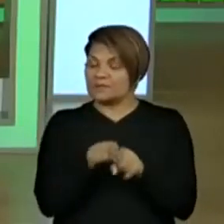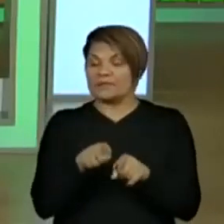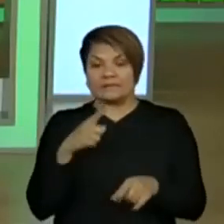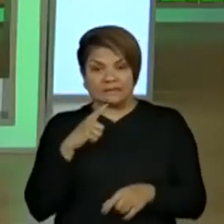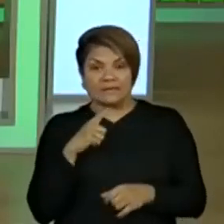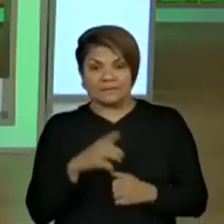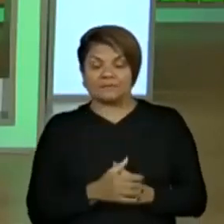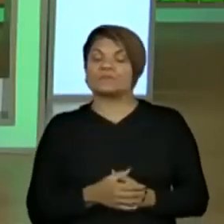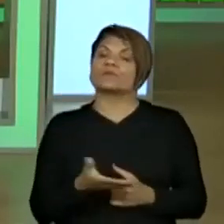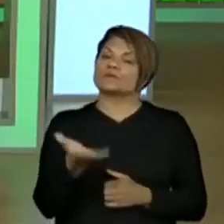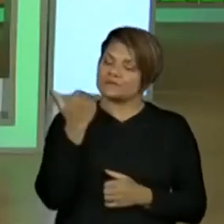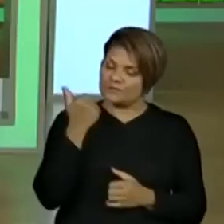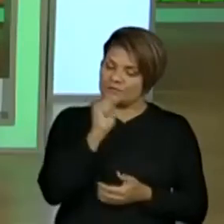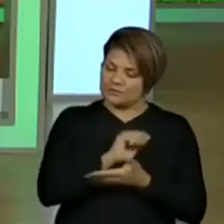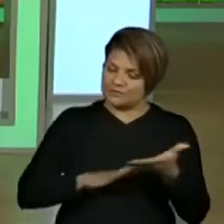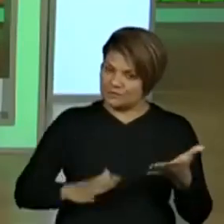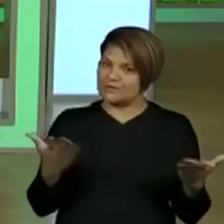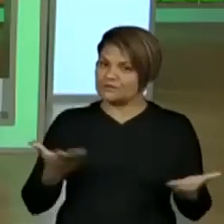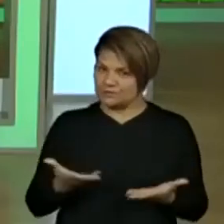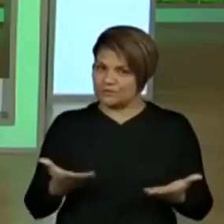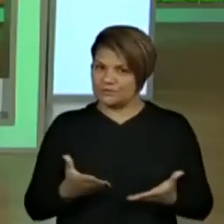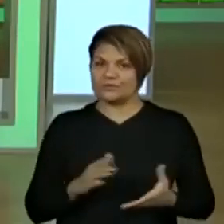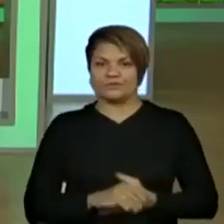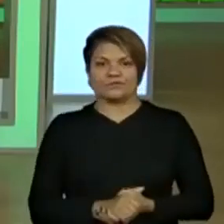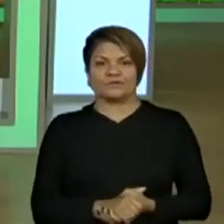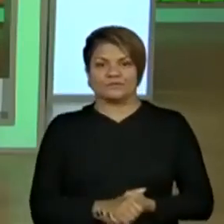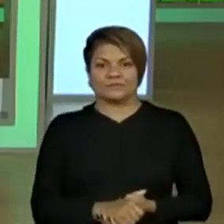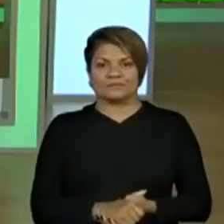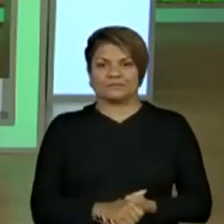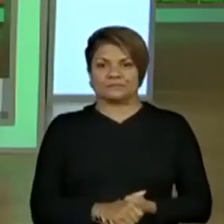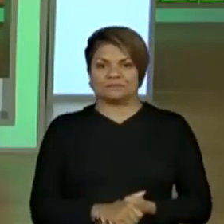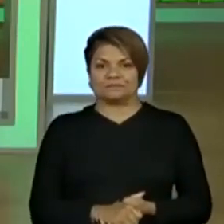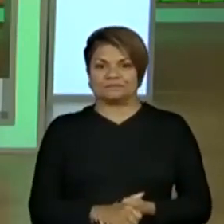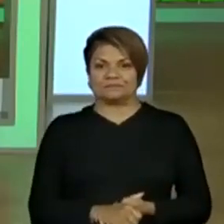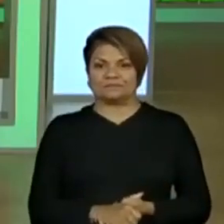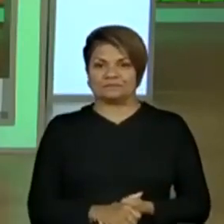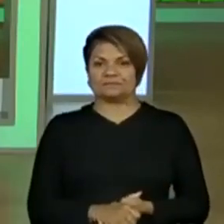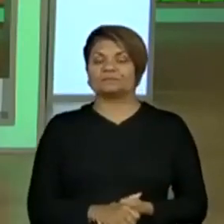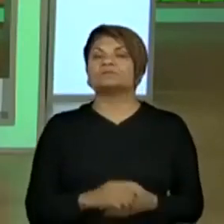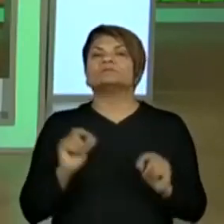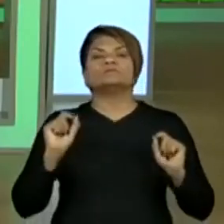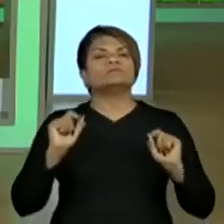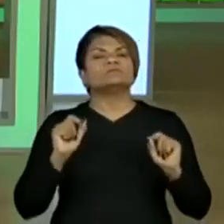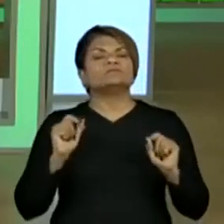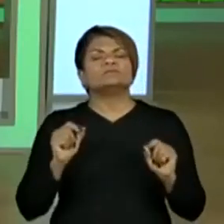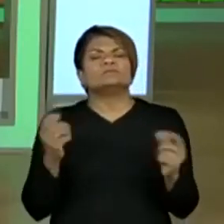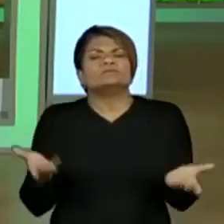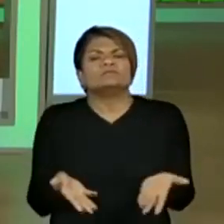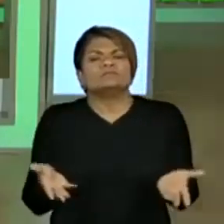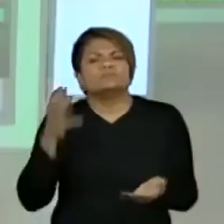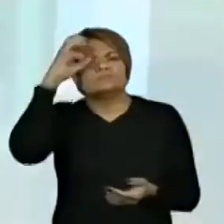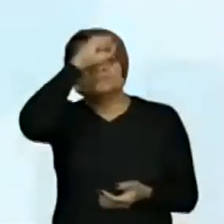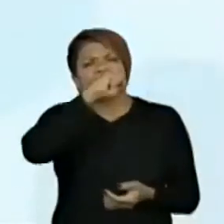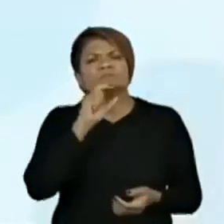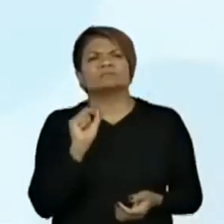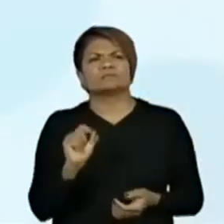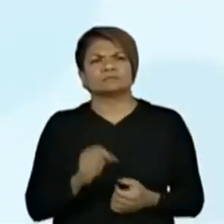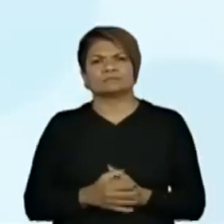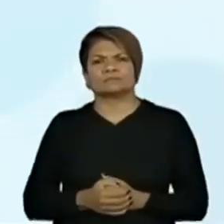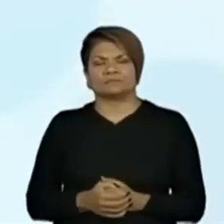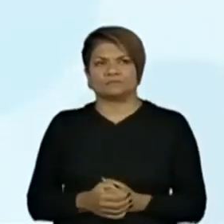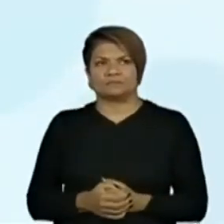nossas atividades de hoje, certo? Então, vamos lá. O que vamos aprender na aula de hoje? Vamos lá.